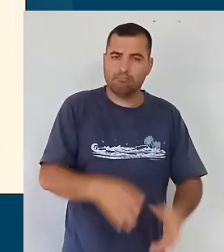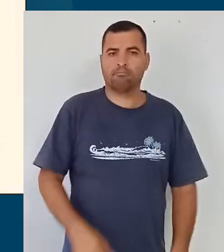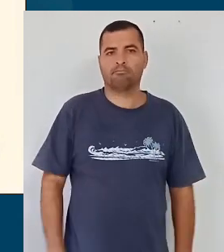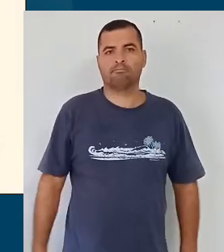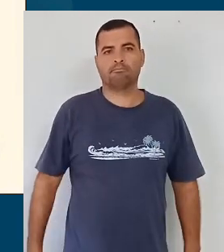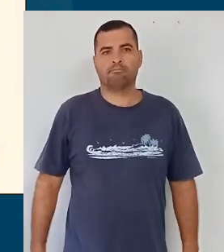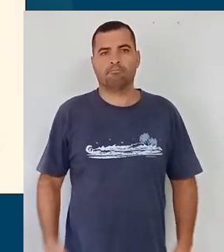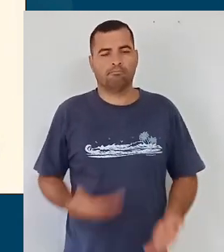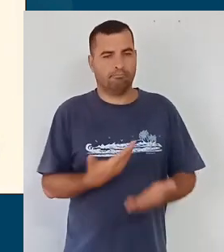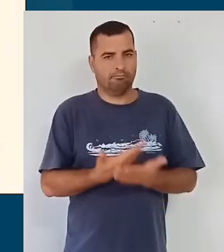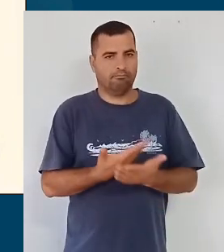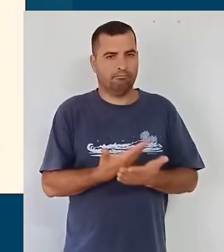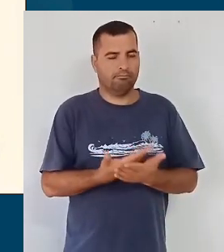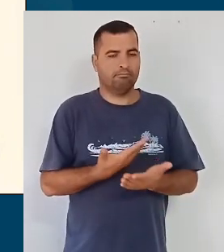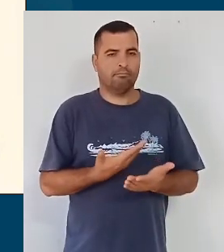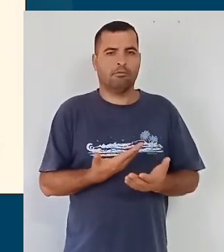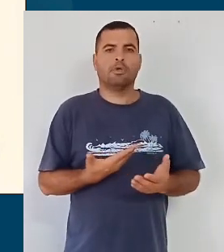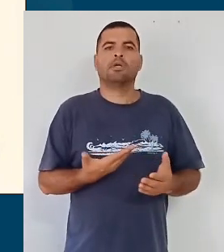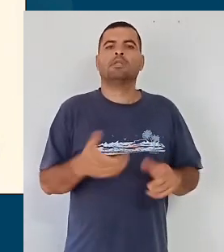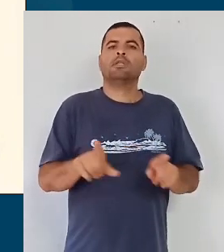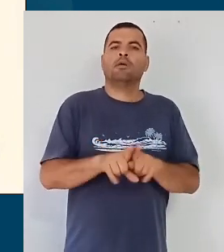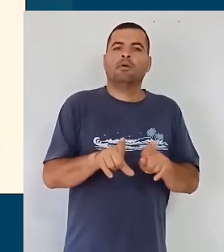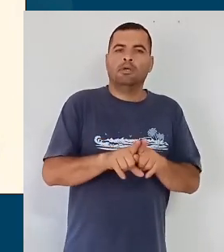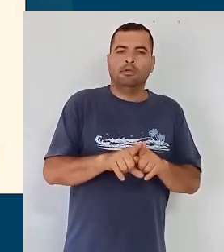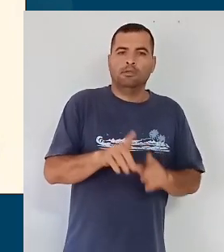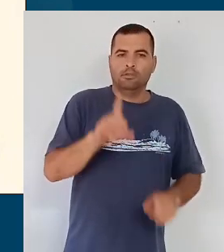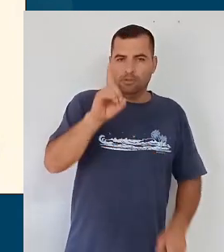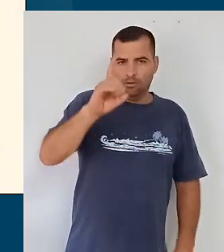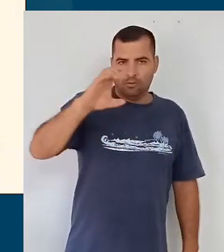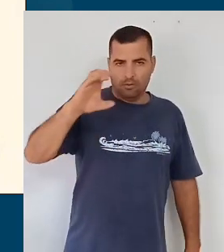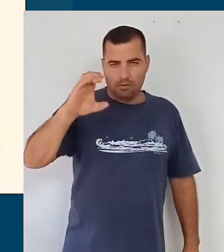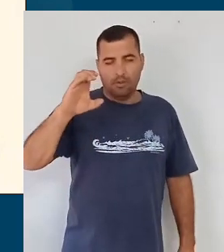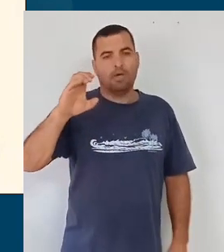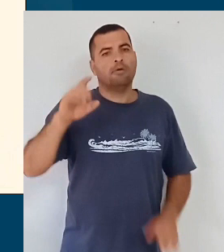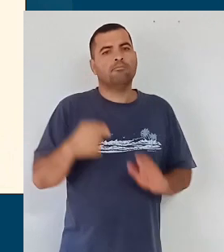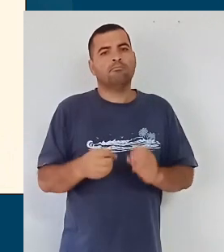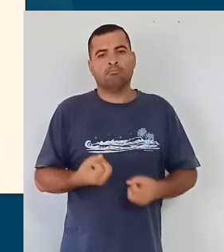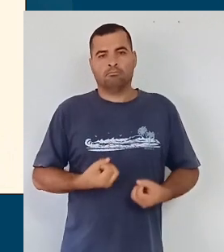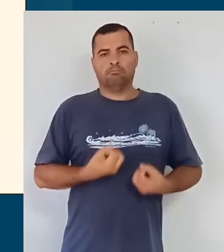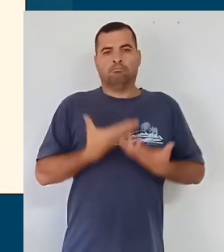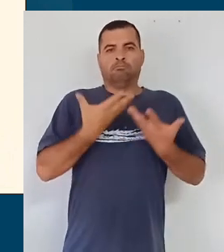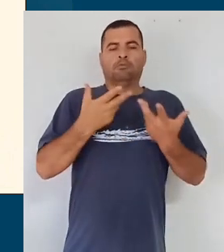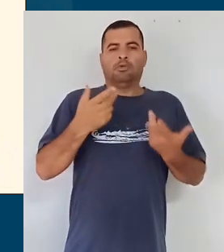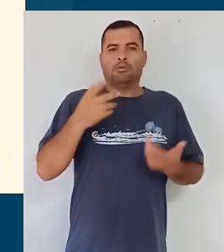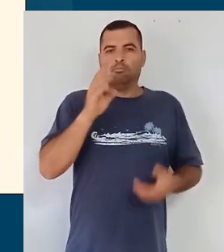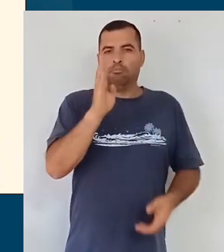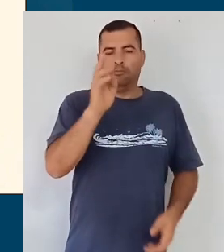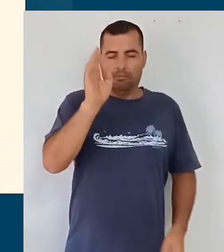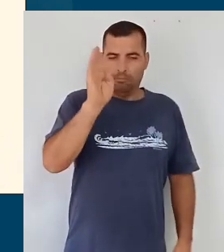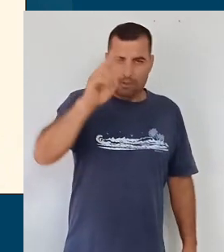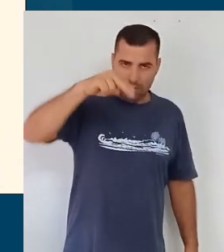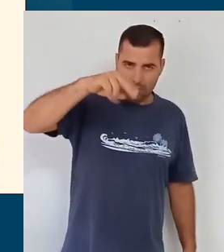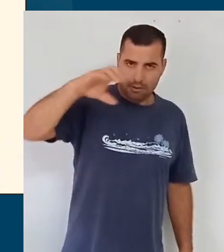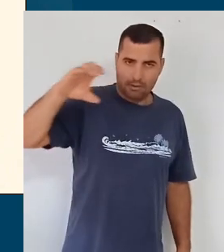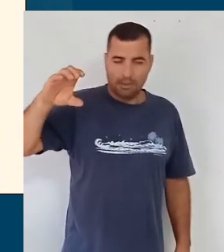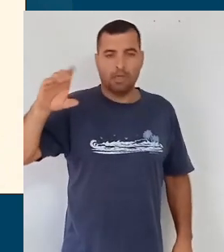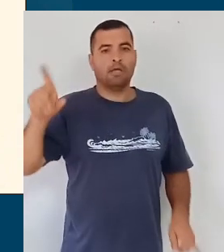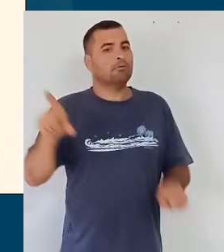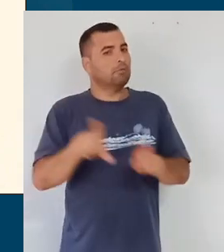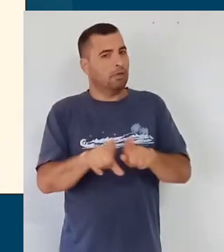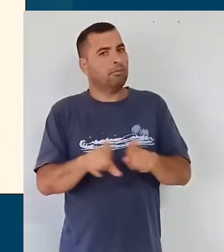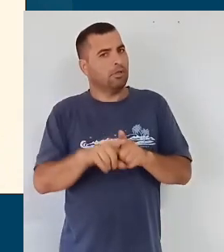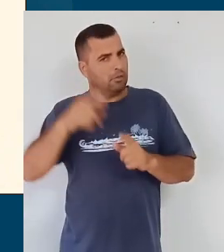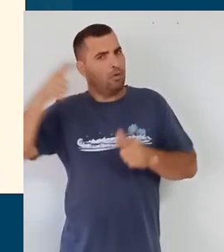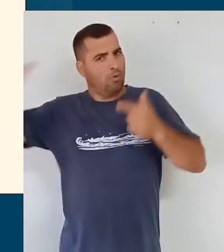diretrizes curriculares, elas inspiraram a BNCC. É um documento que foi inspirador, além de